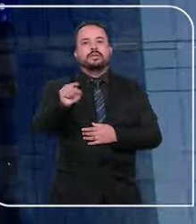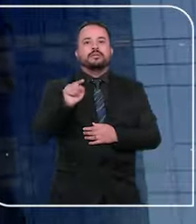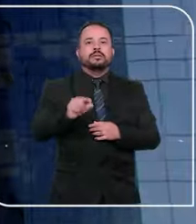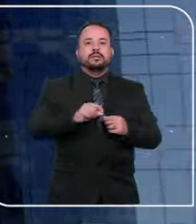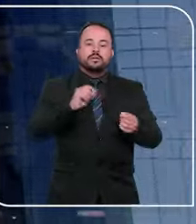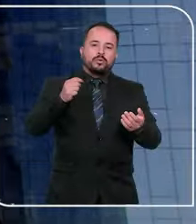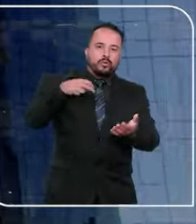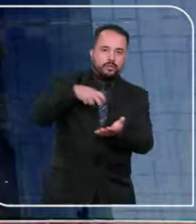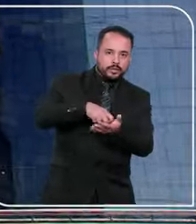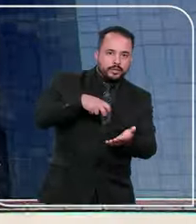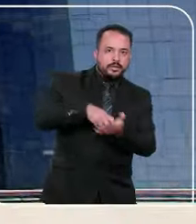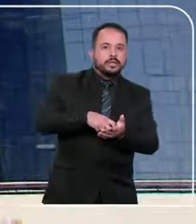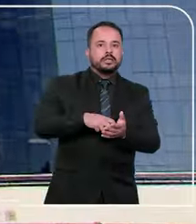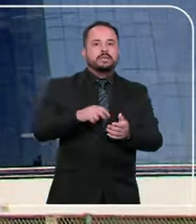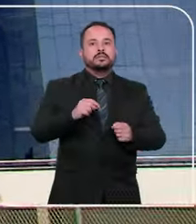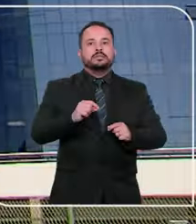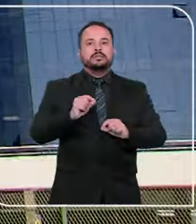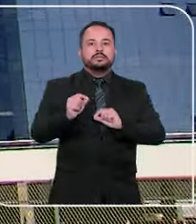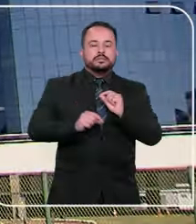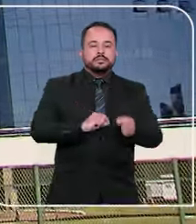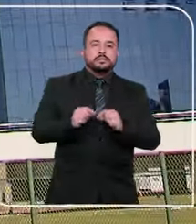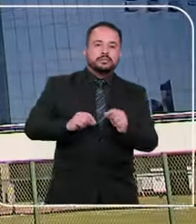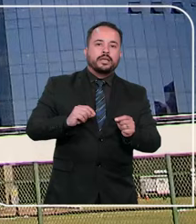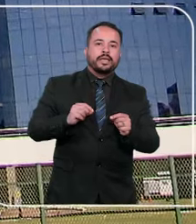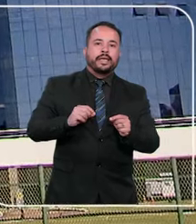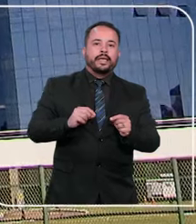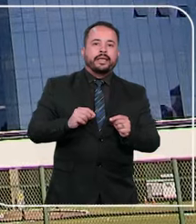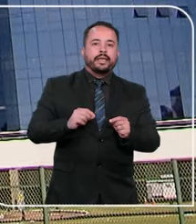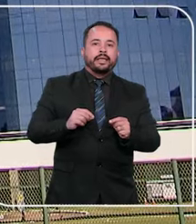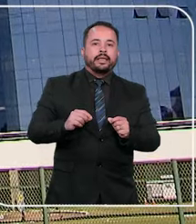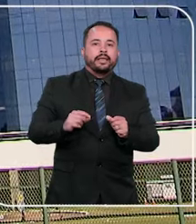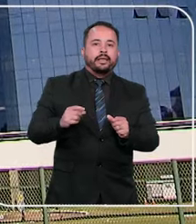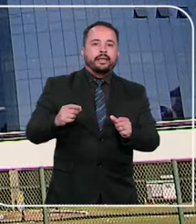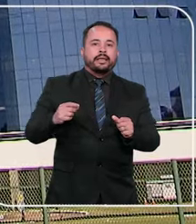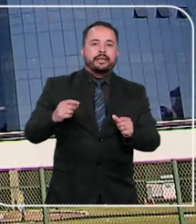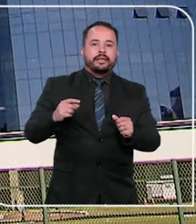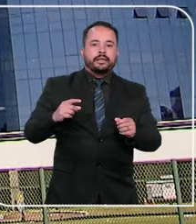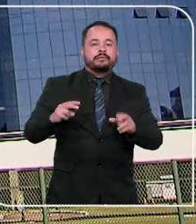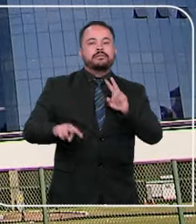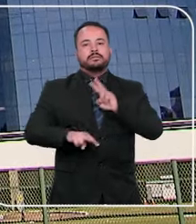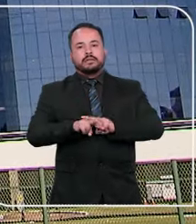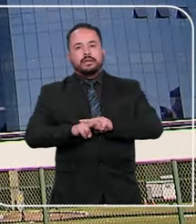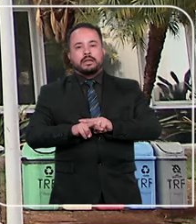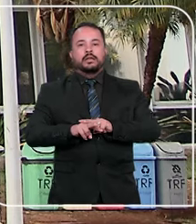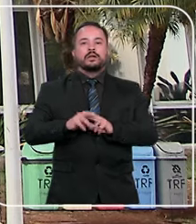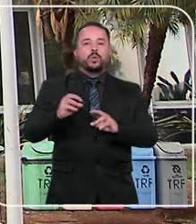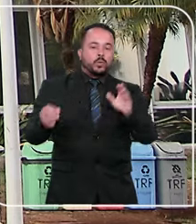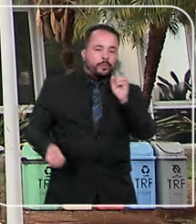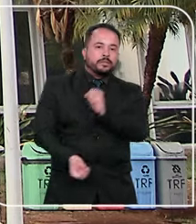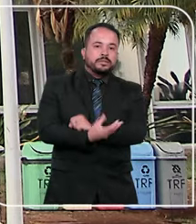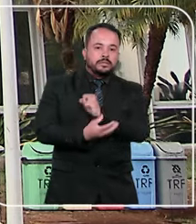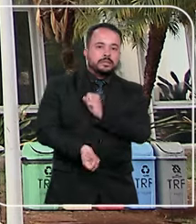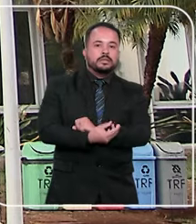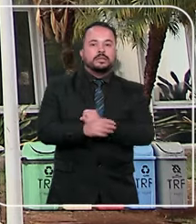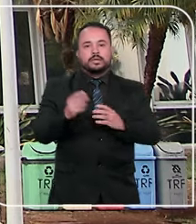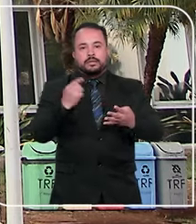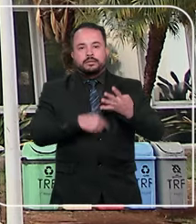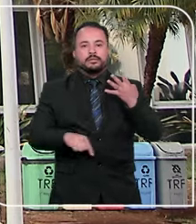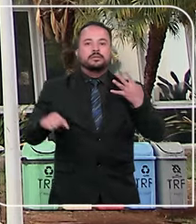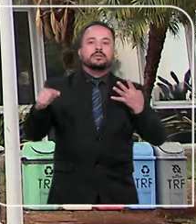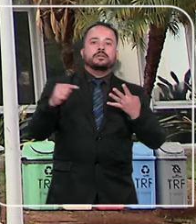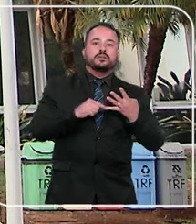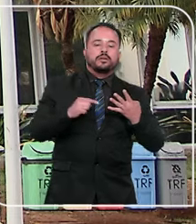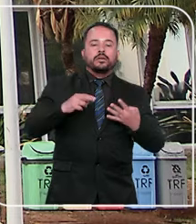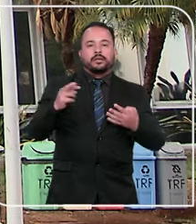primeiro grau que havia condenado réu a três anos e oito meses de reclusão pelo crime de corrupção ativa. O Tribunal Regional Federal da